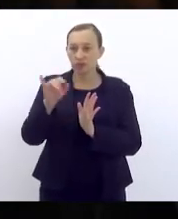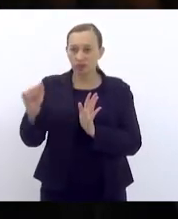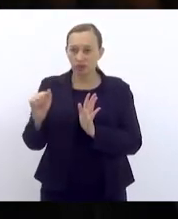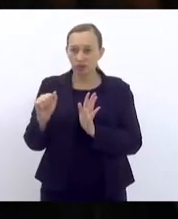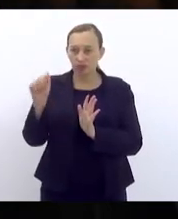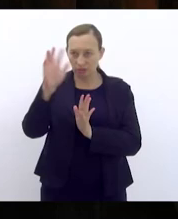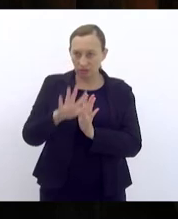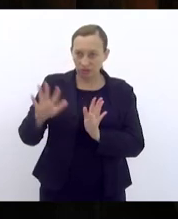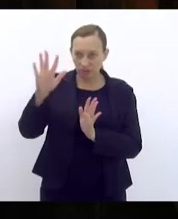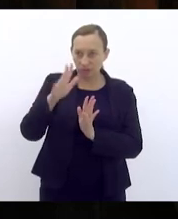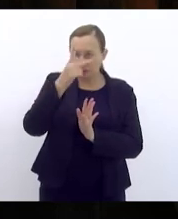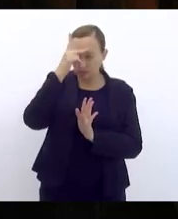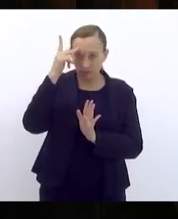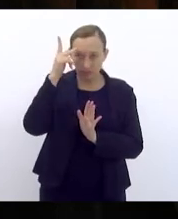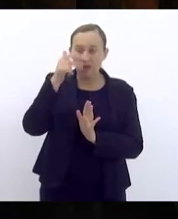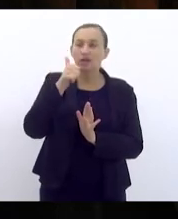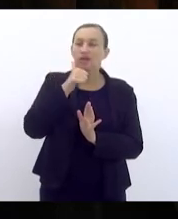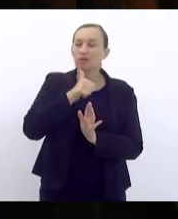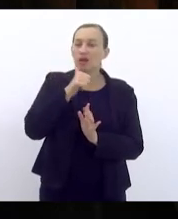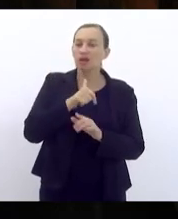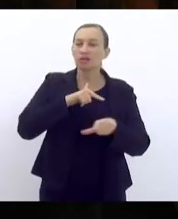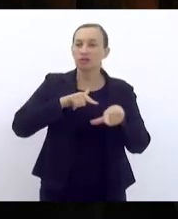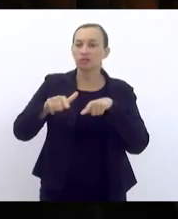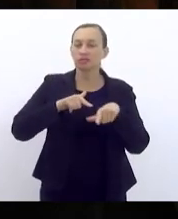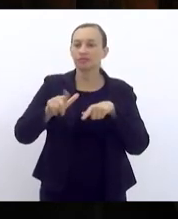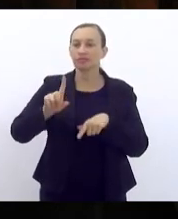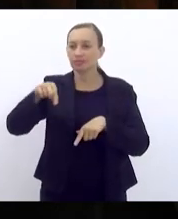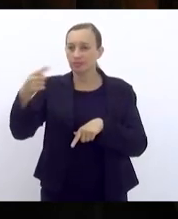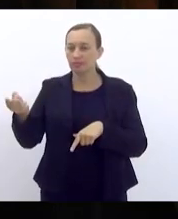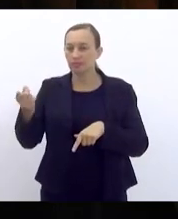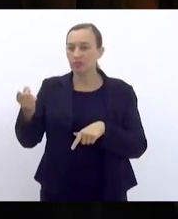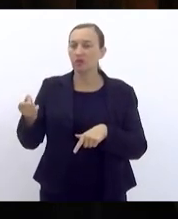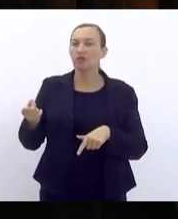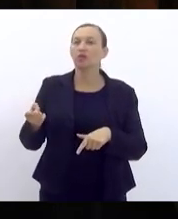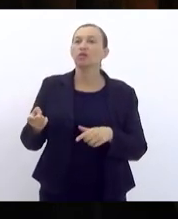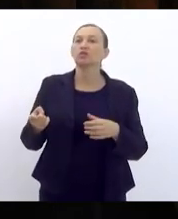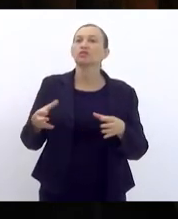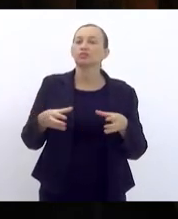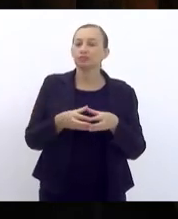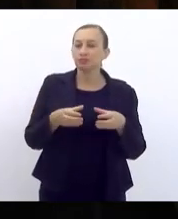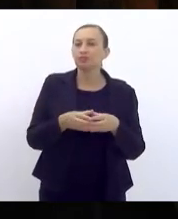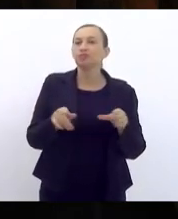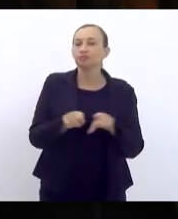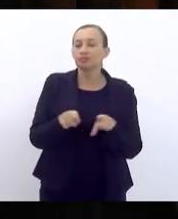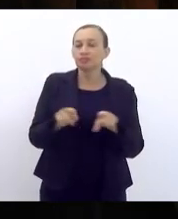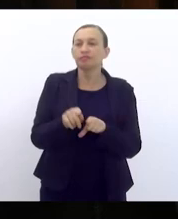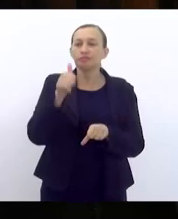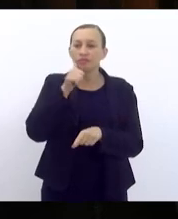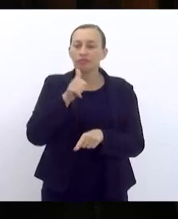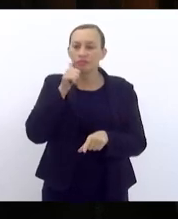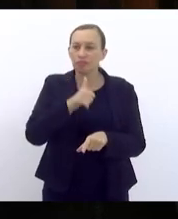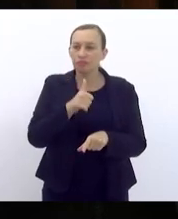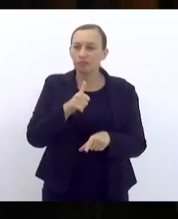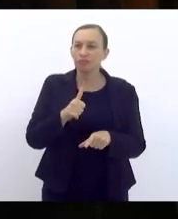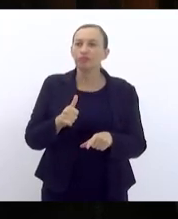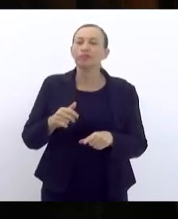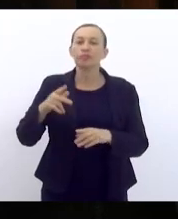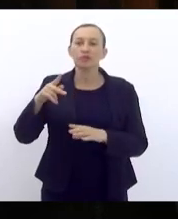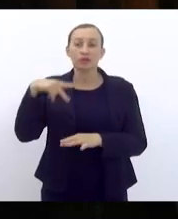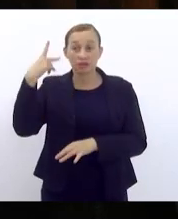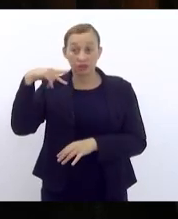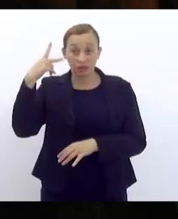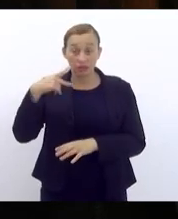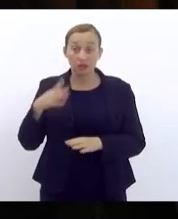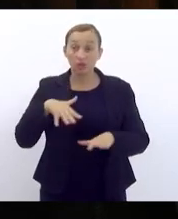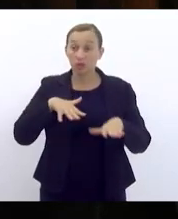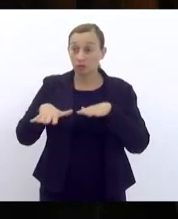das trabalhadoras, quero também lembrar que uma outra categoria essencialmente feminina hoje ocupa a Câmara dos Vereadores,